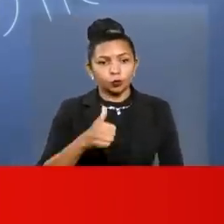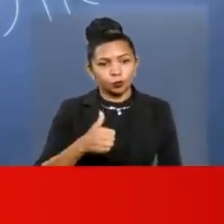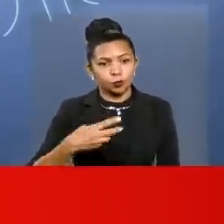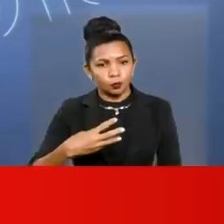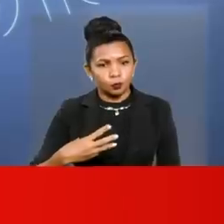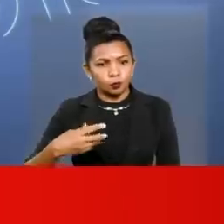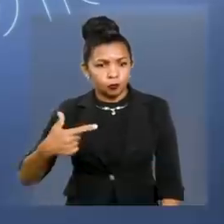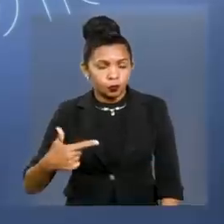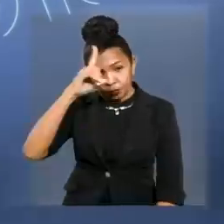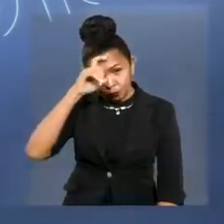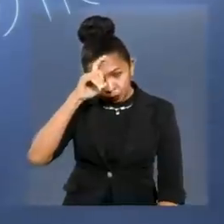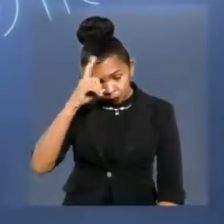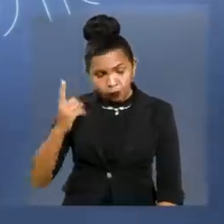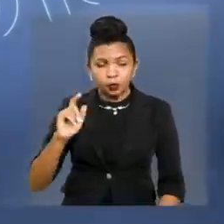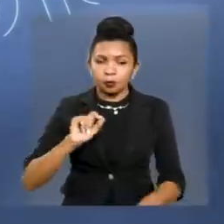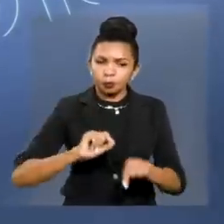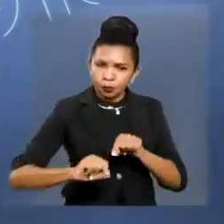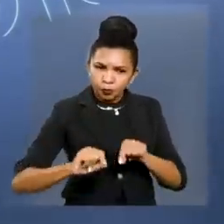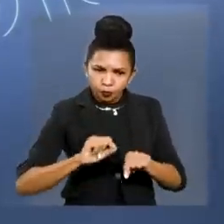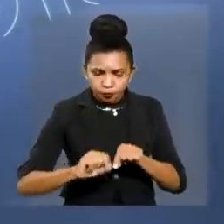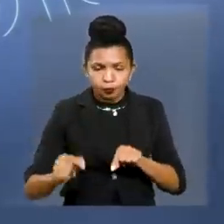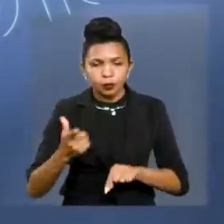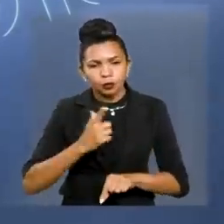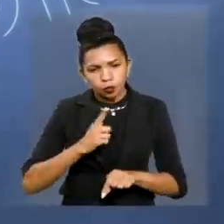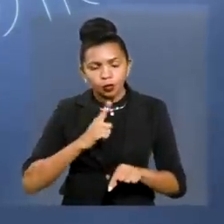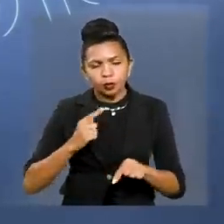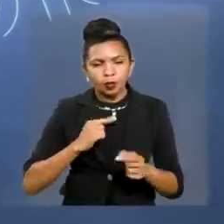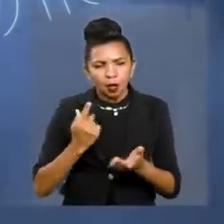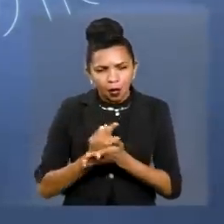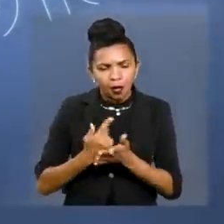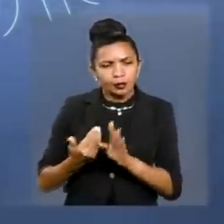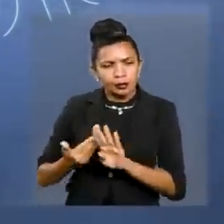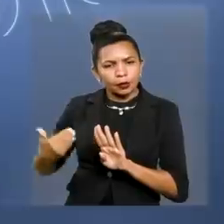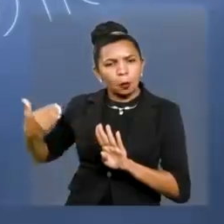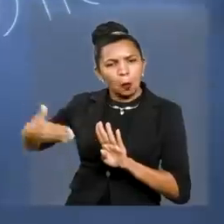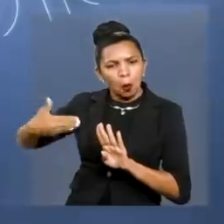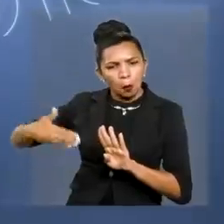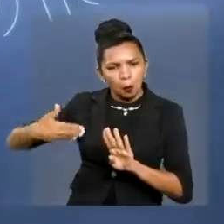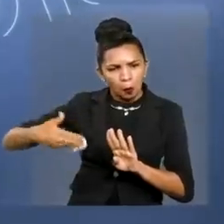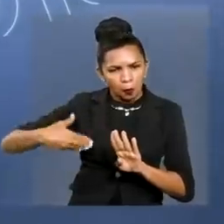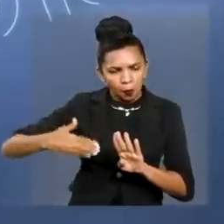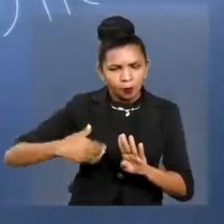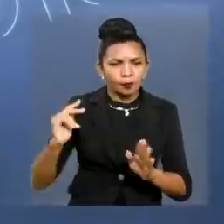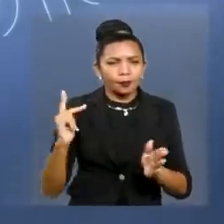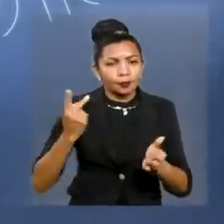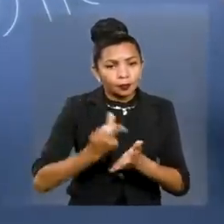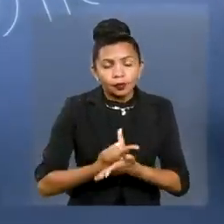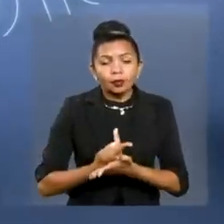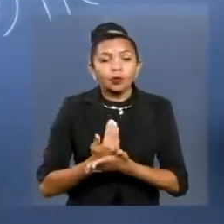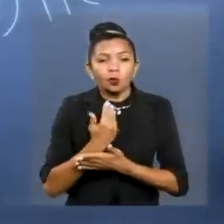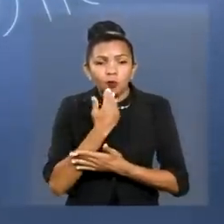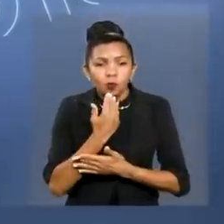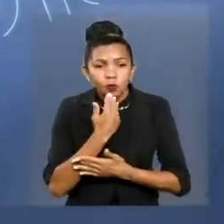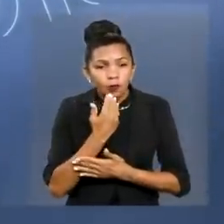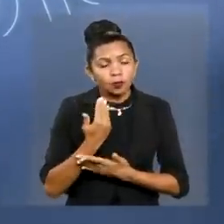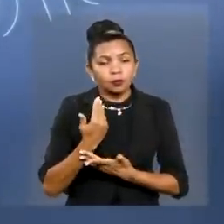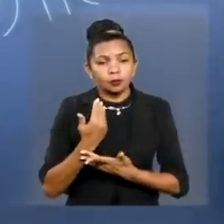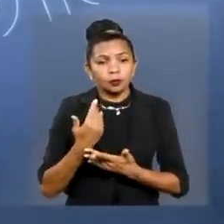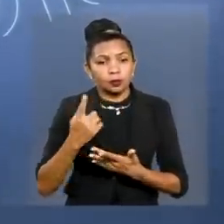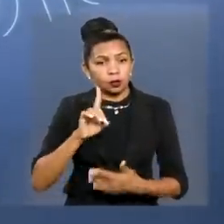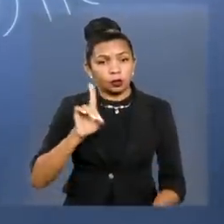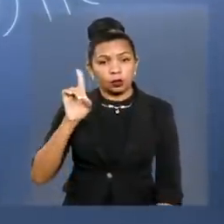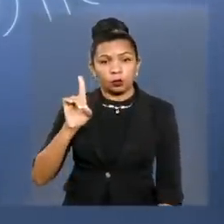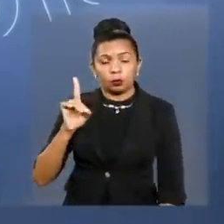Elisiane, 23, 2. Nós estamos corrigindo erros de décadas, décadas. Perfeito, só Deus. Eu não vou